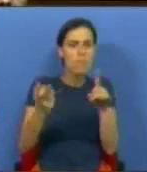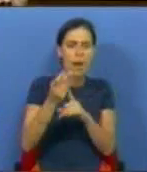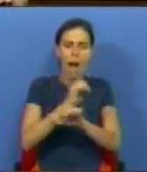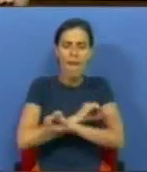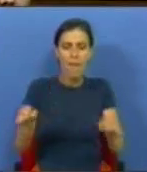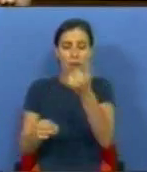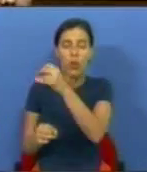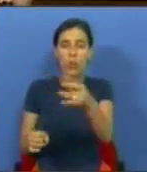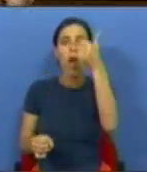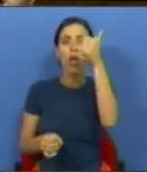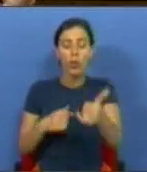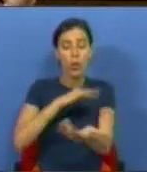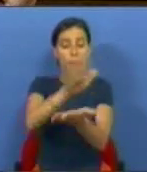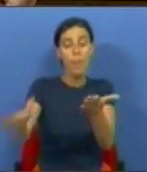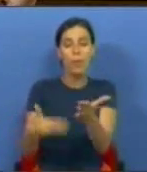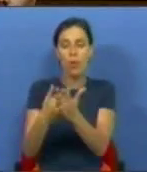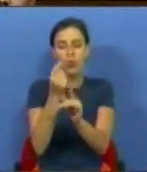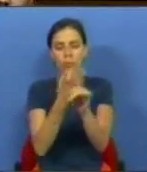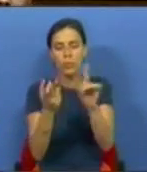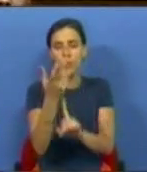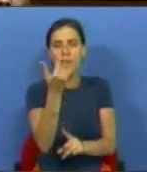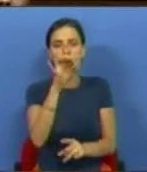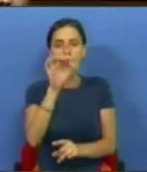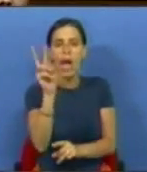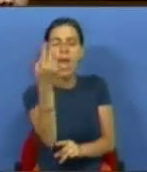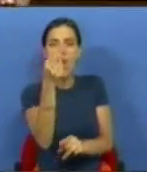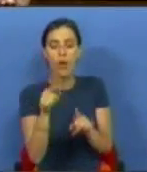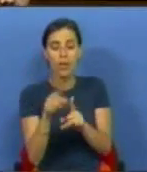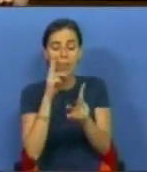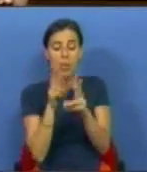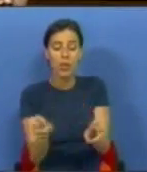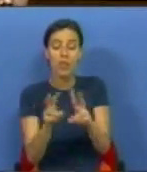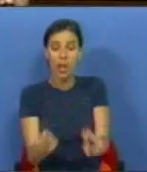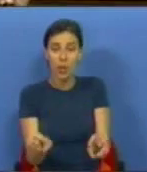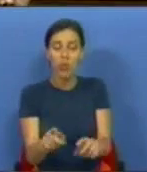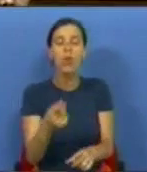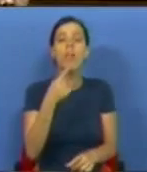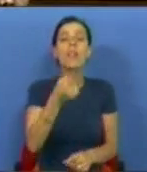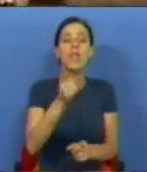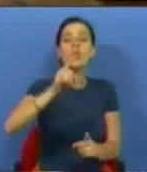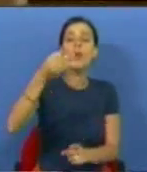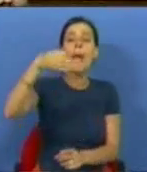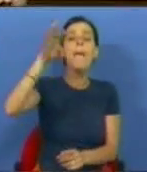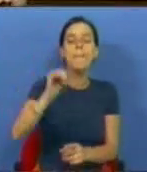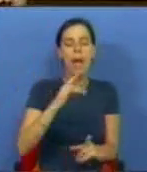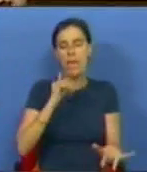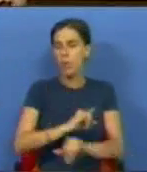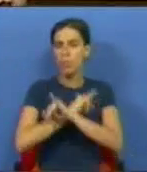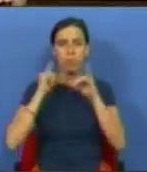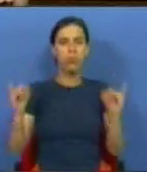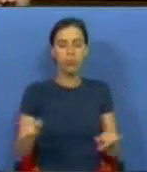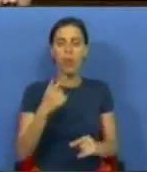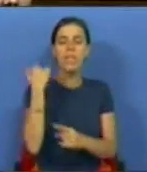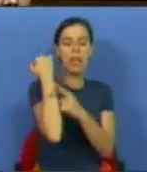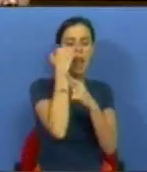desde 2002, propusemos um pequeno aumento de 28 euros para estes investigadores. O que é que disse o Partido Socialista que era impossível?